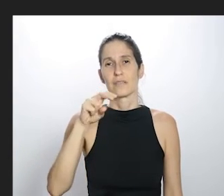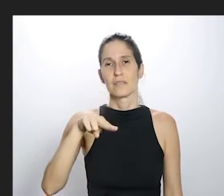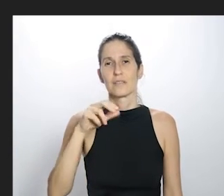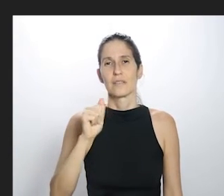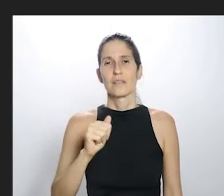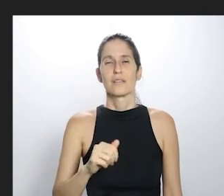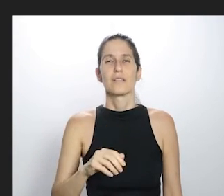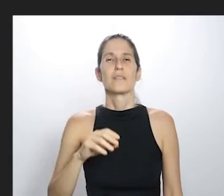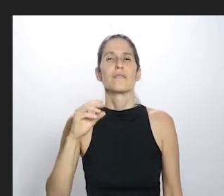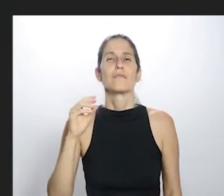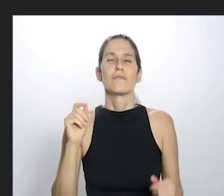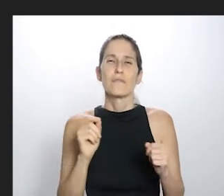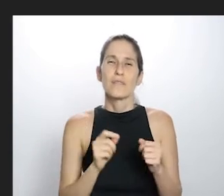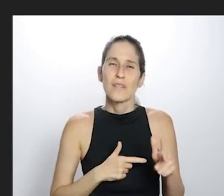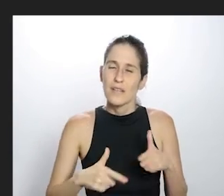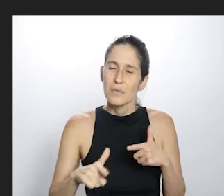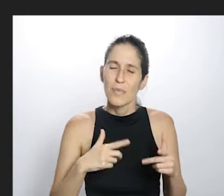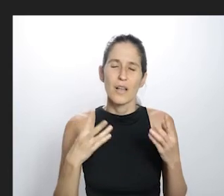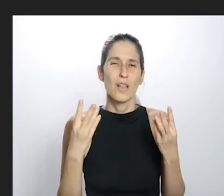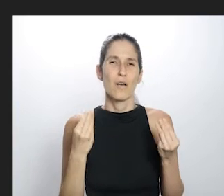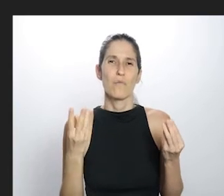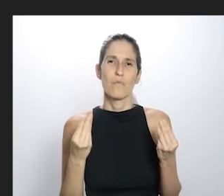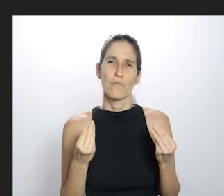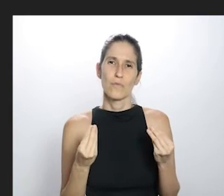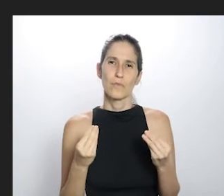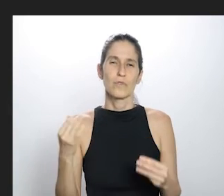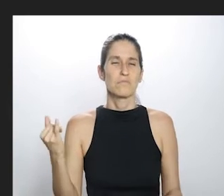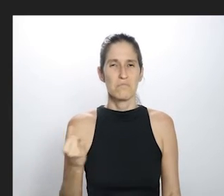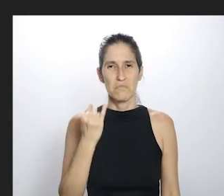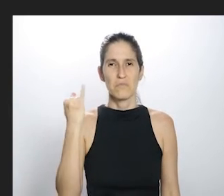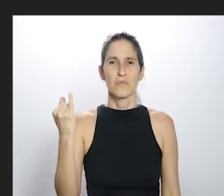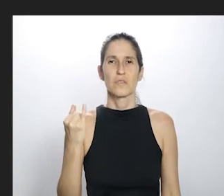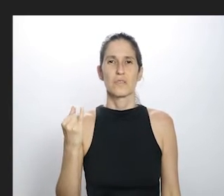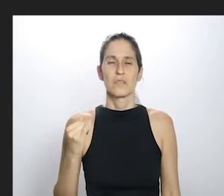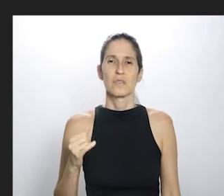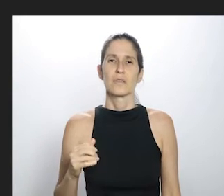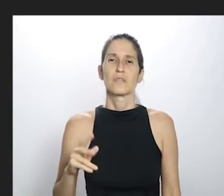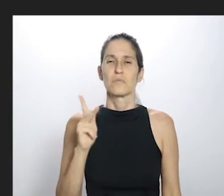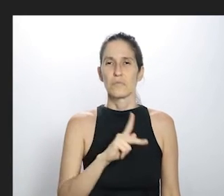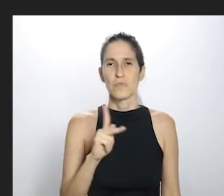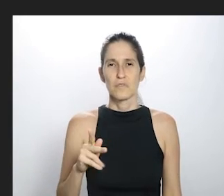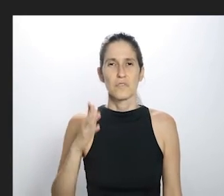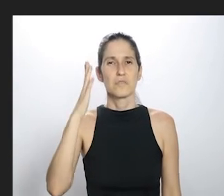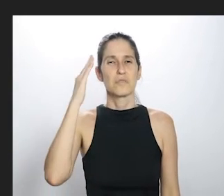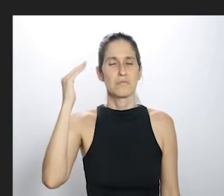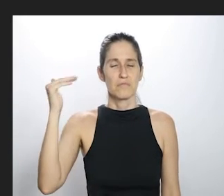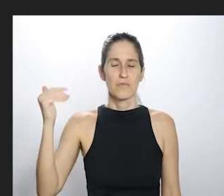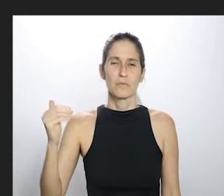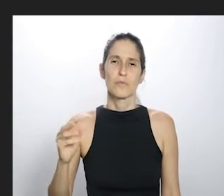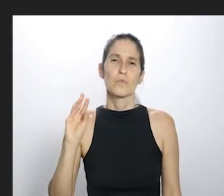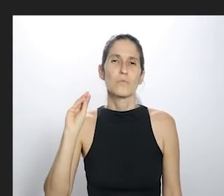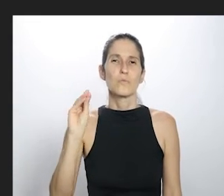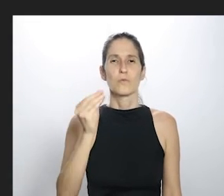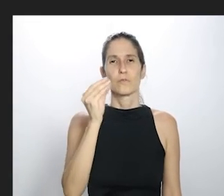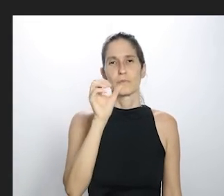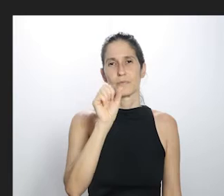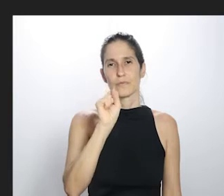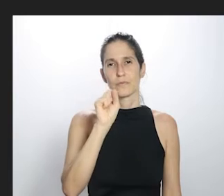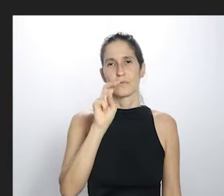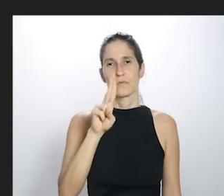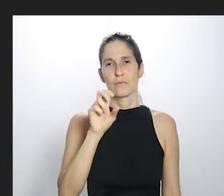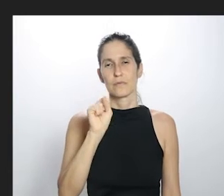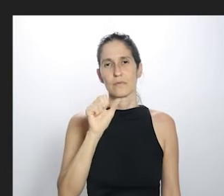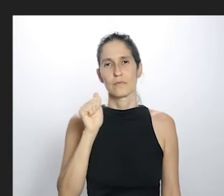que faz muito, muito pelas artes aí tradicionais, de São Luís do Paraitinga, uma grande mestra também, beijo